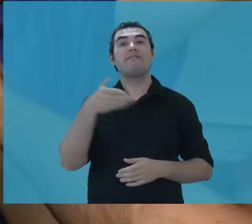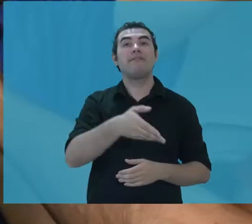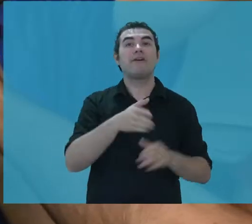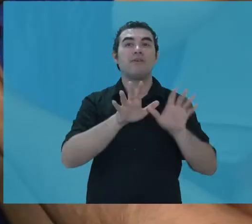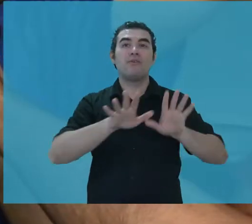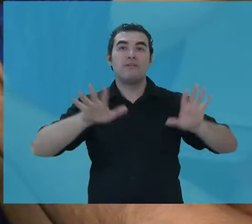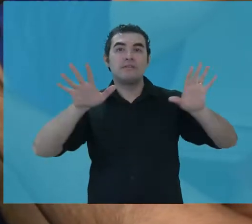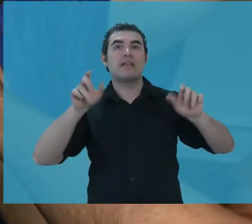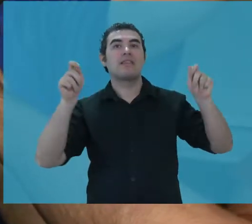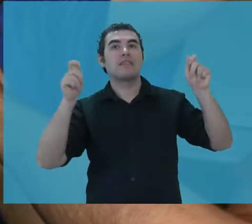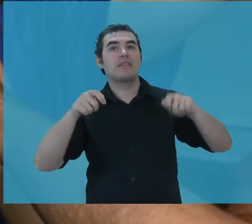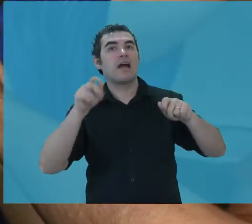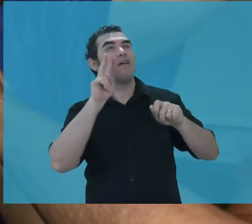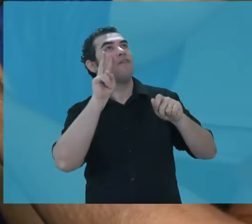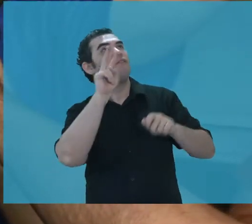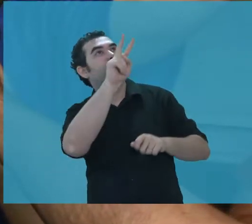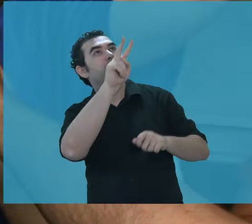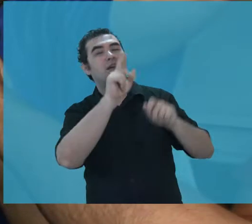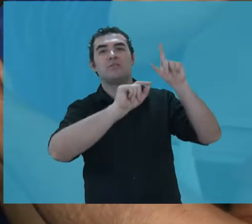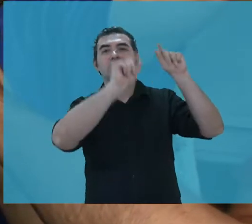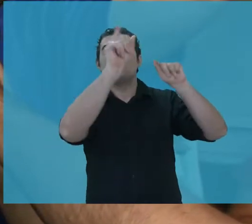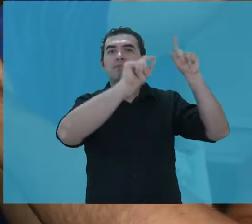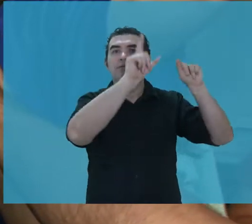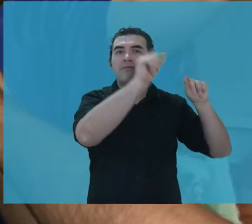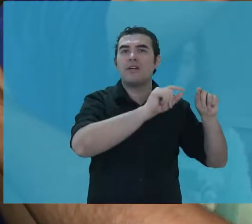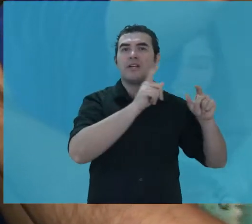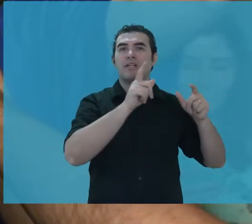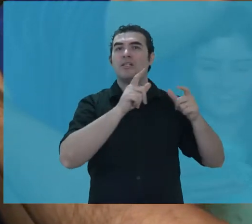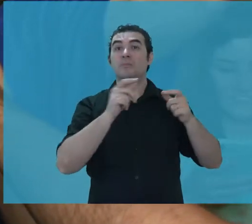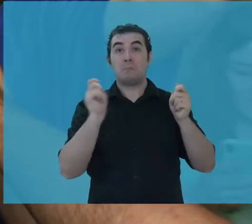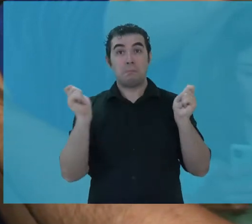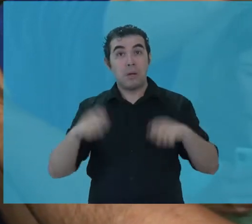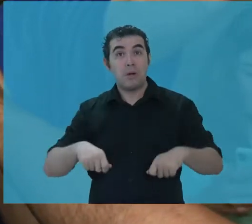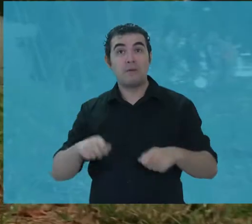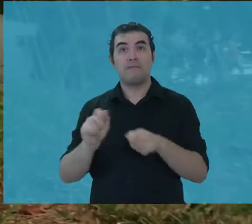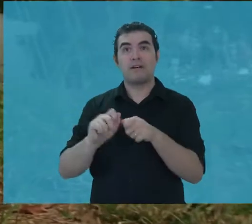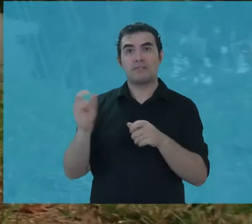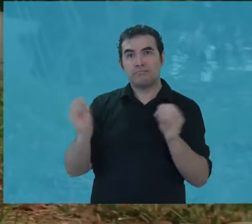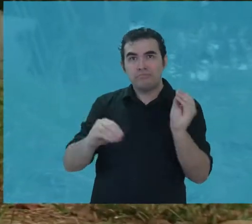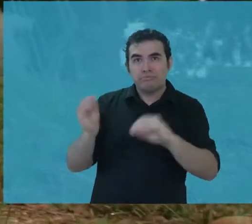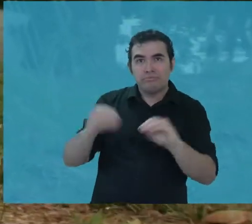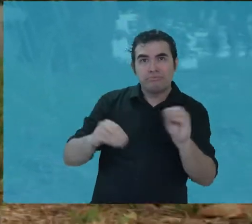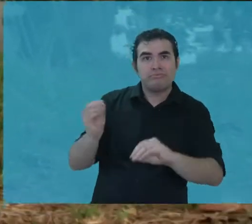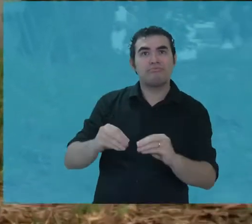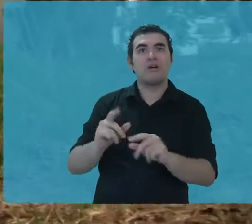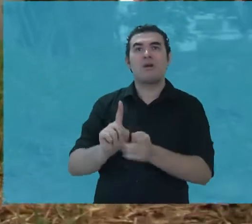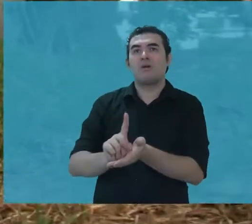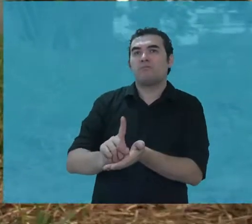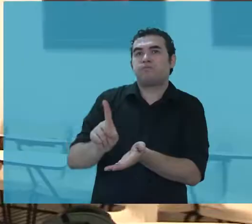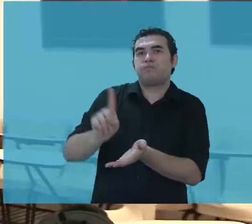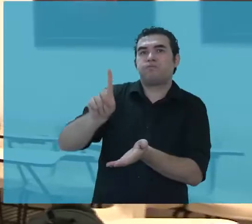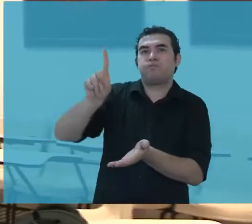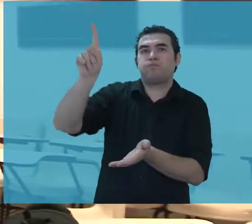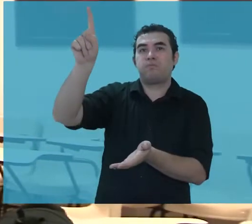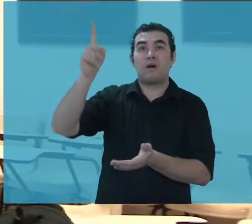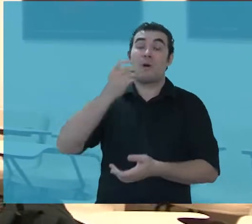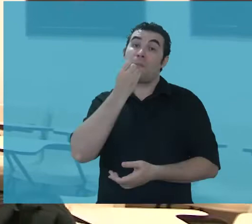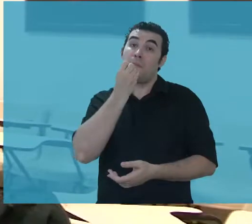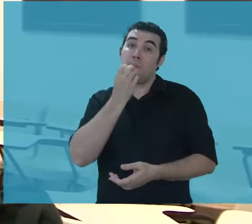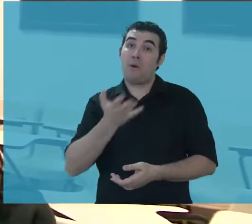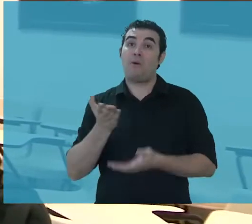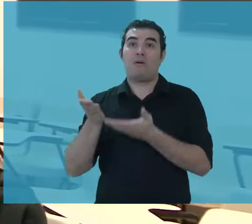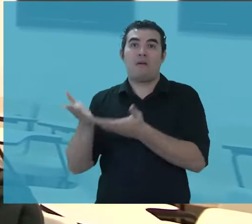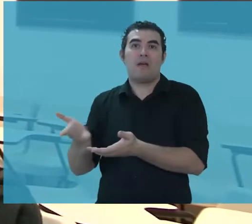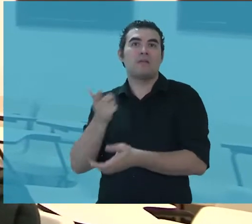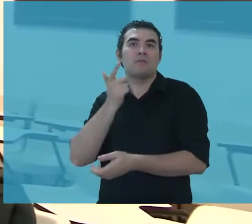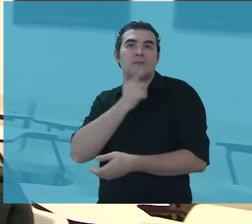Na UFC, eles têm a chance de observar o universo, os astros, construir e lançar foguetes. Algo que